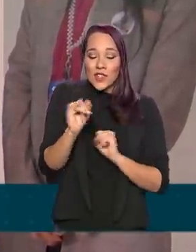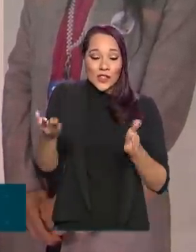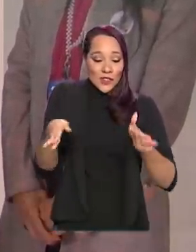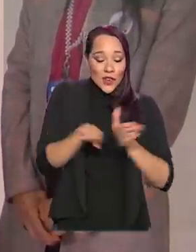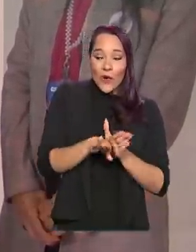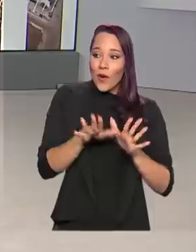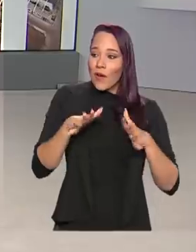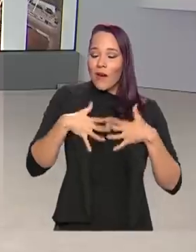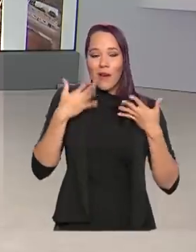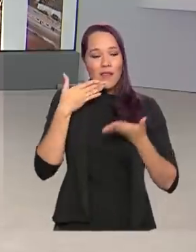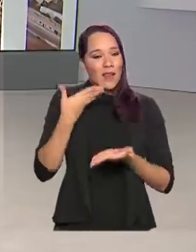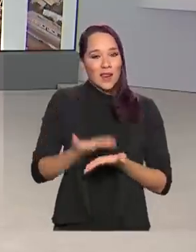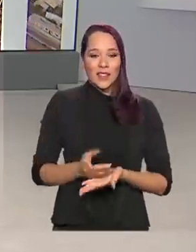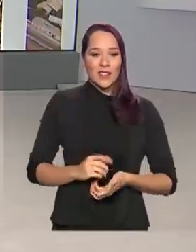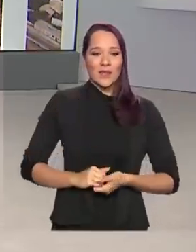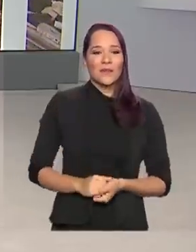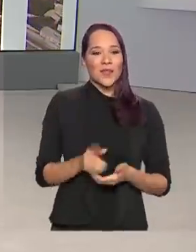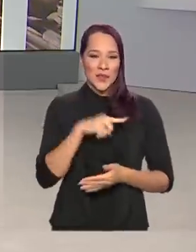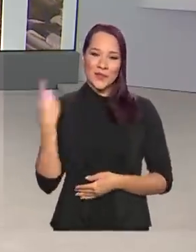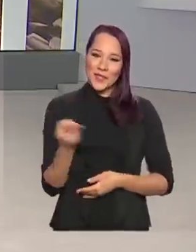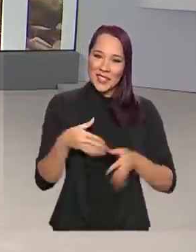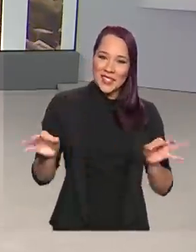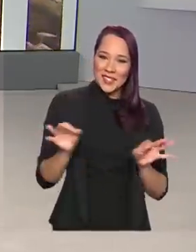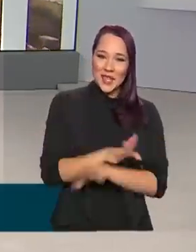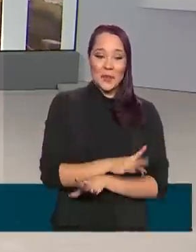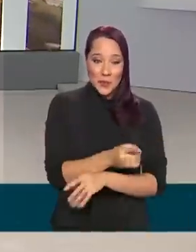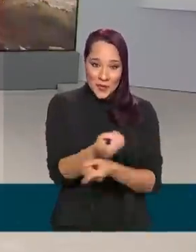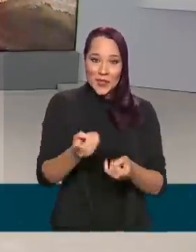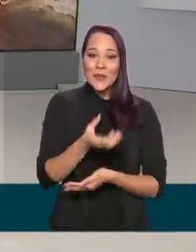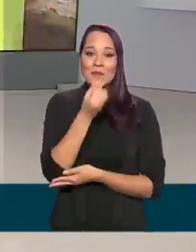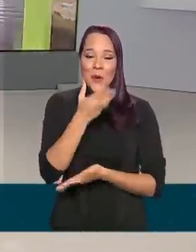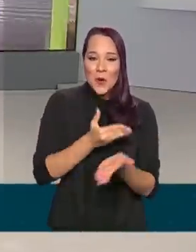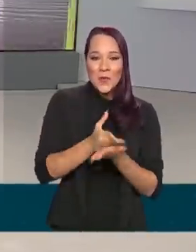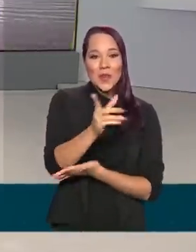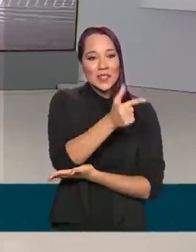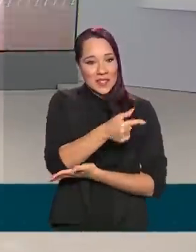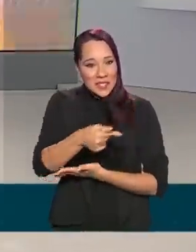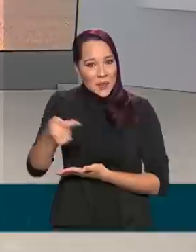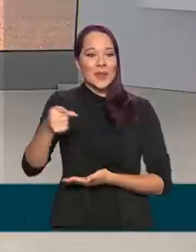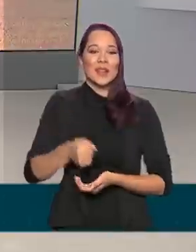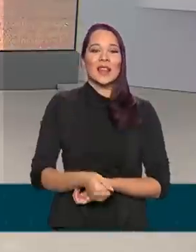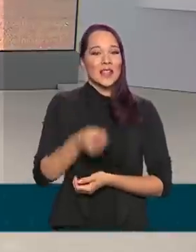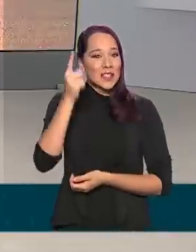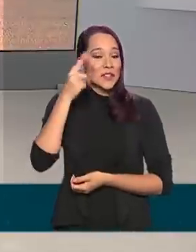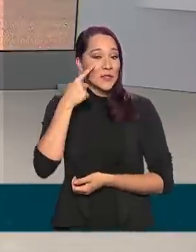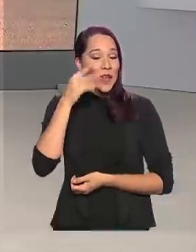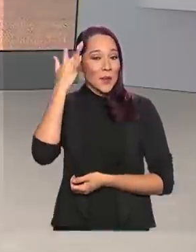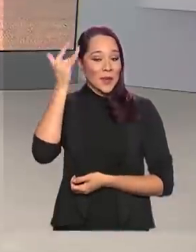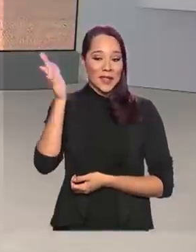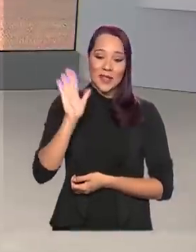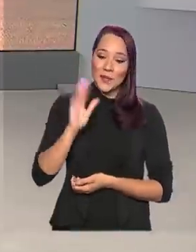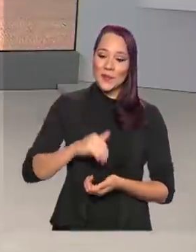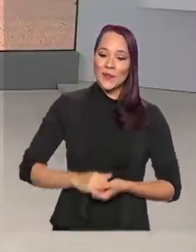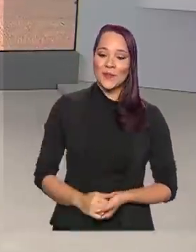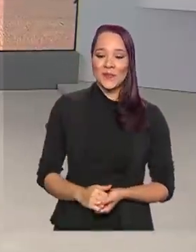acreditando. A gente fica por aqui, para você um ótimo início de semana. Nos vemos amanhã. Até lá!